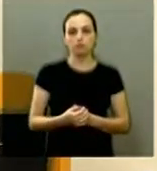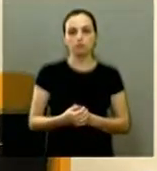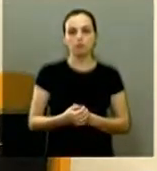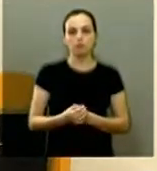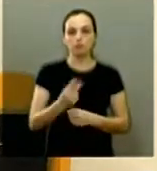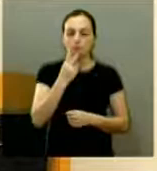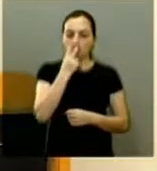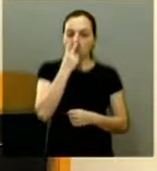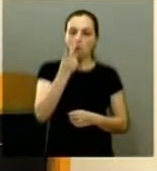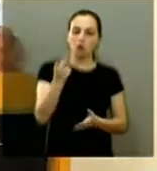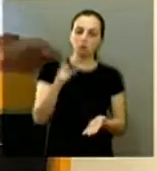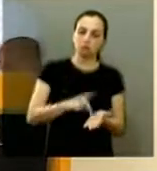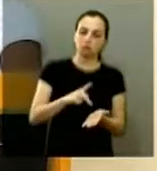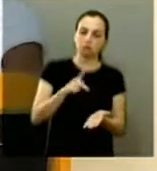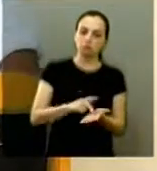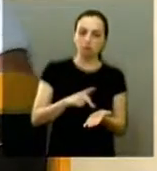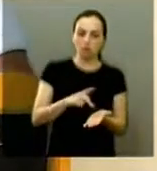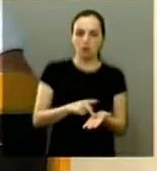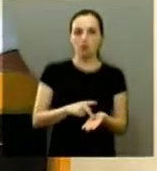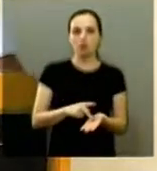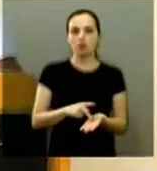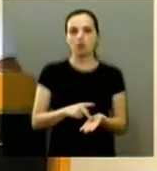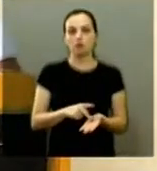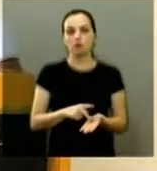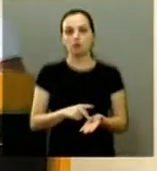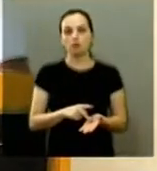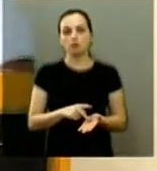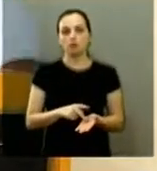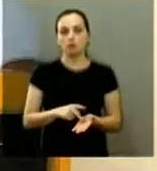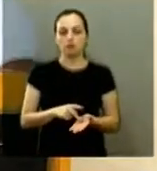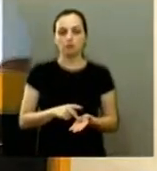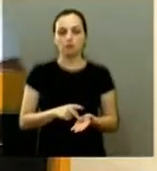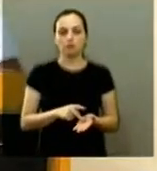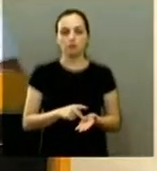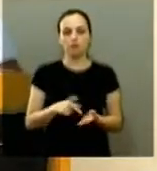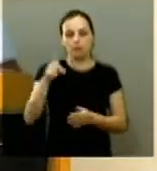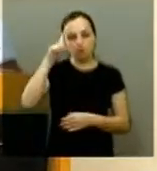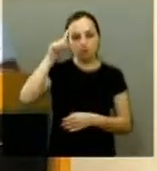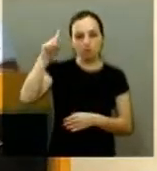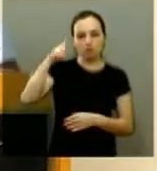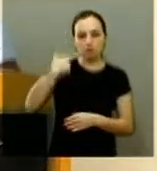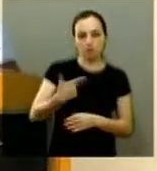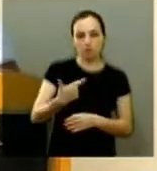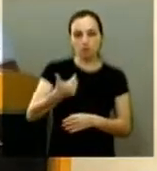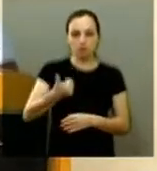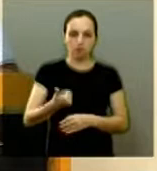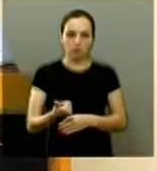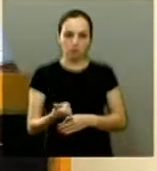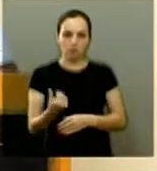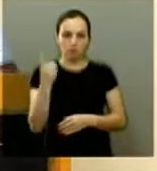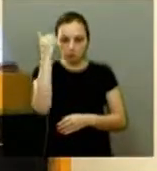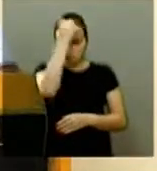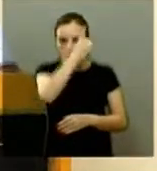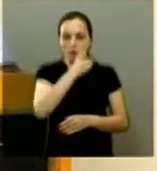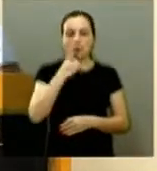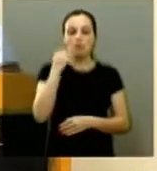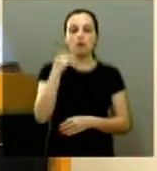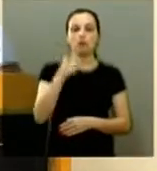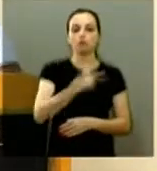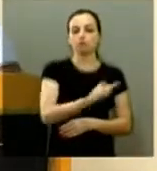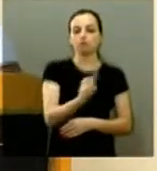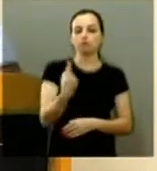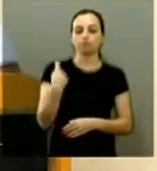que acho não eu tenho certeza e convicção disso que dia 26 domingo a gente tem uma